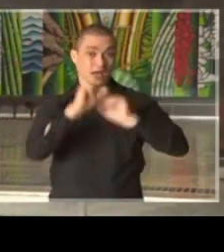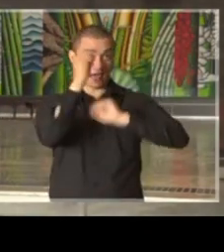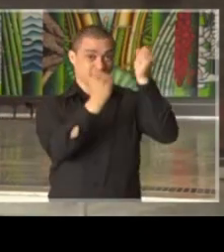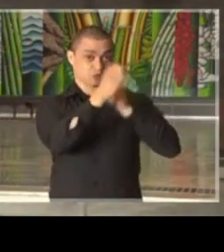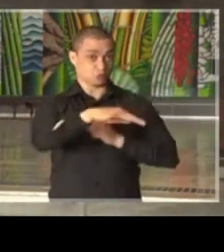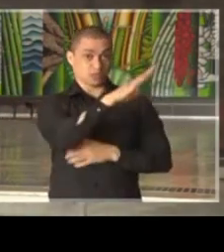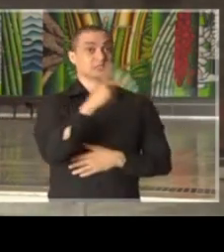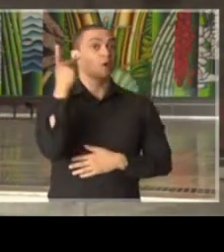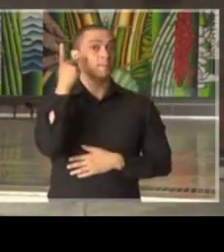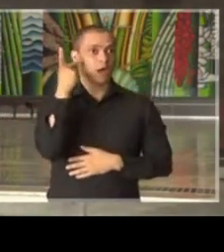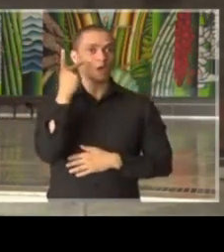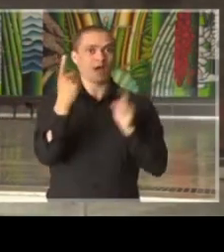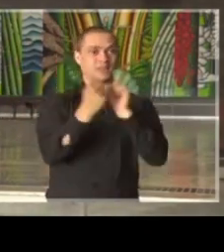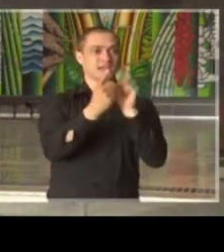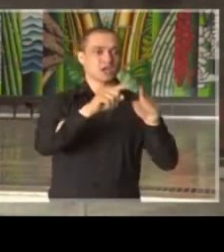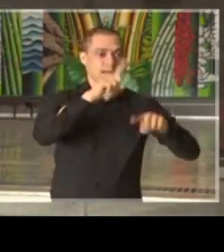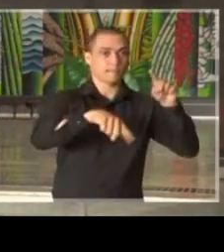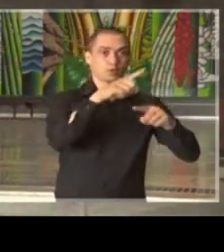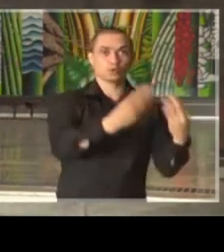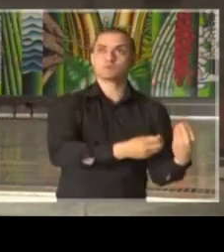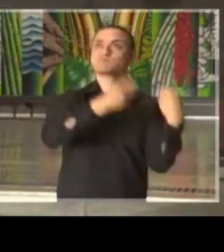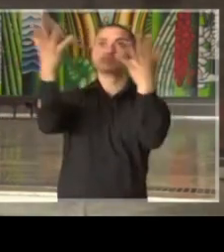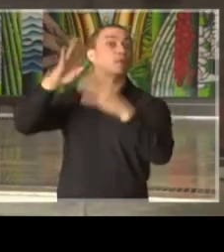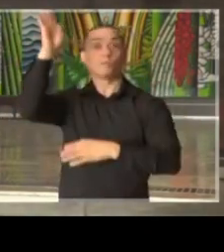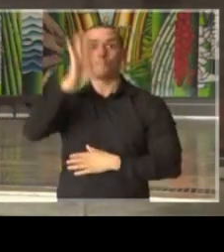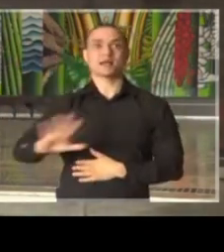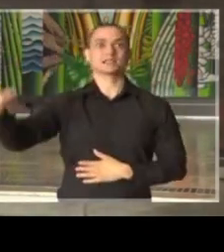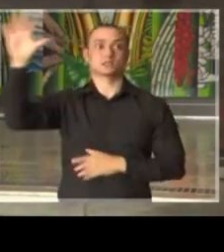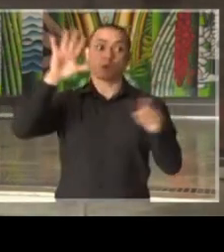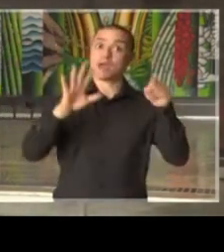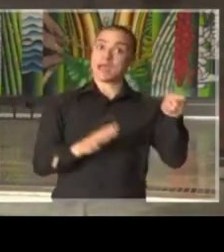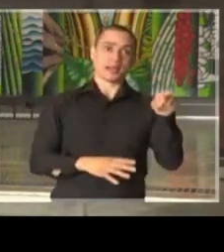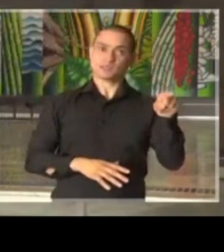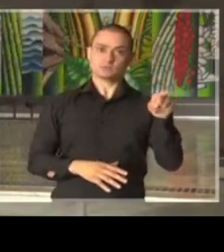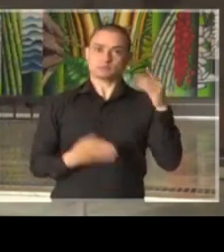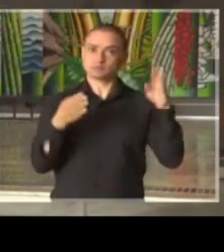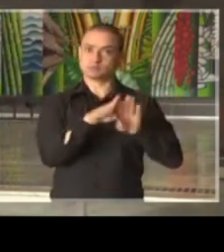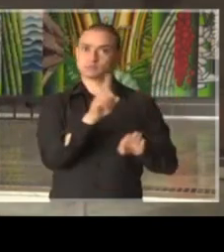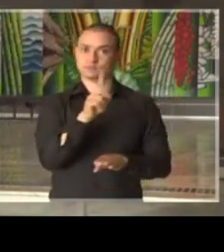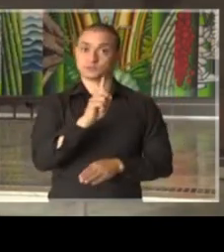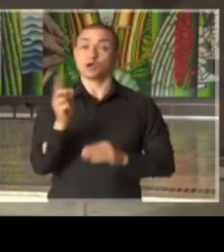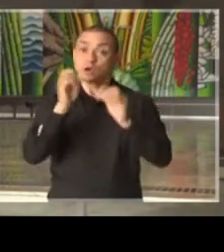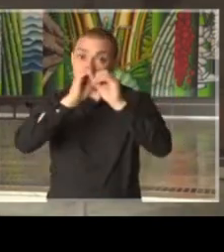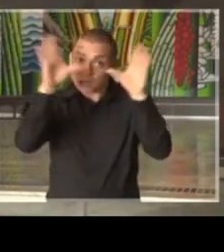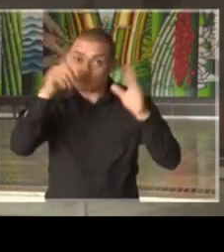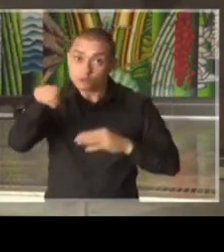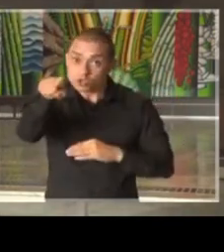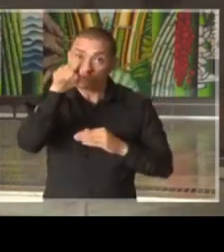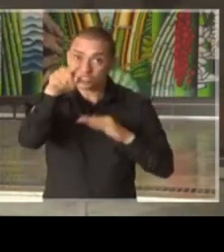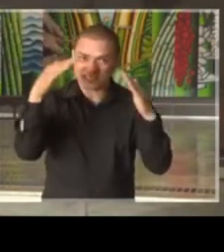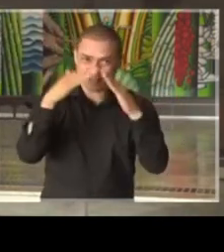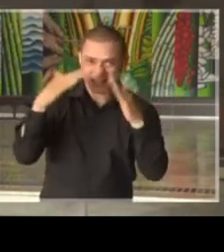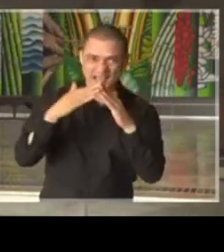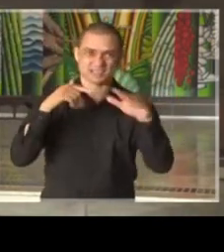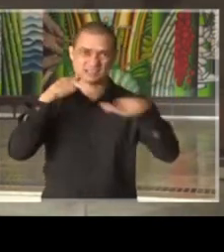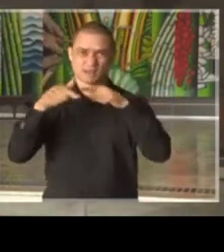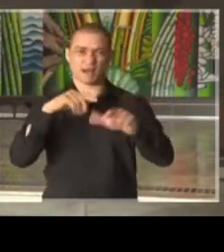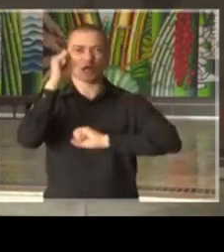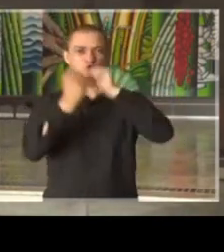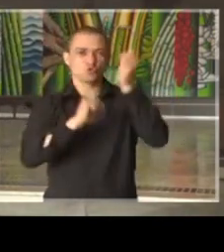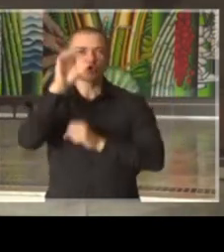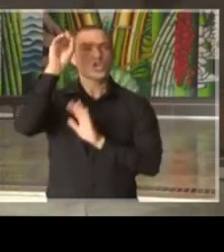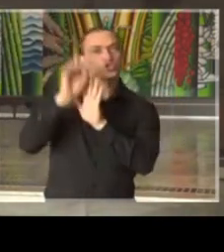Paulo atendem e abastecem o país. Então, um esclarecimento para que não haja dúvida, você que está em casa, que é industrial, que é diretor de